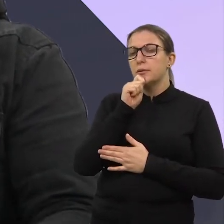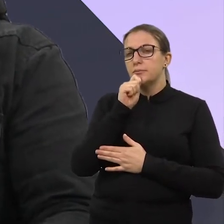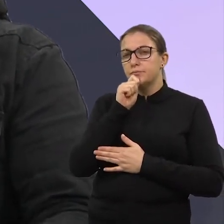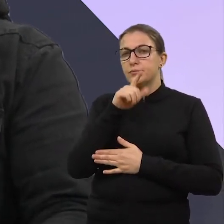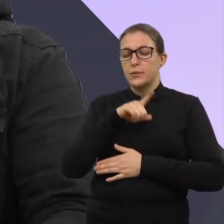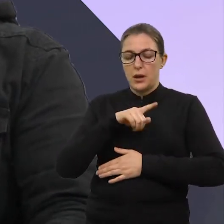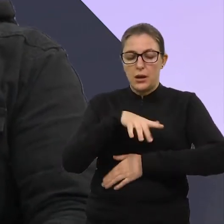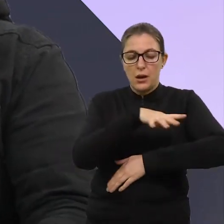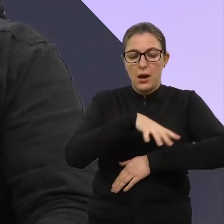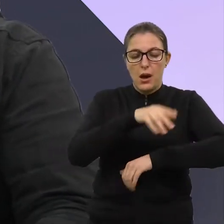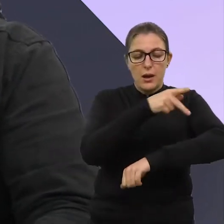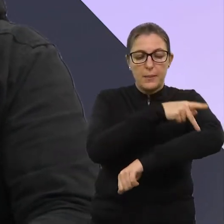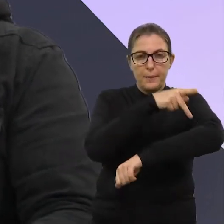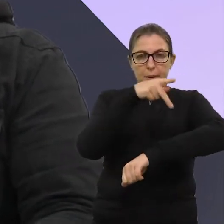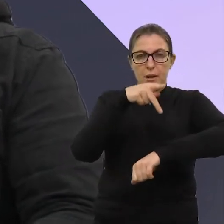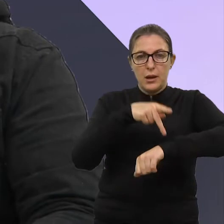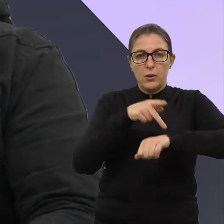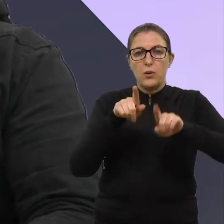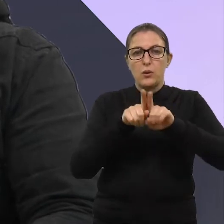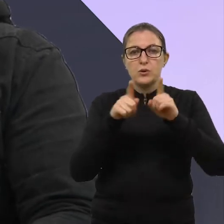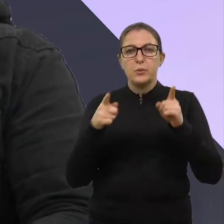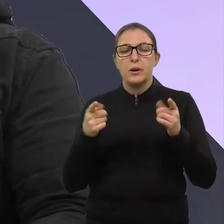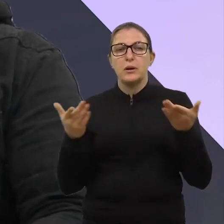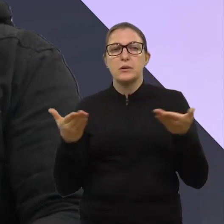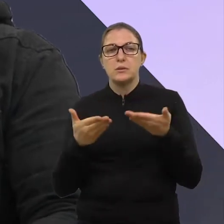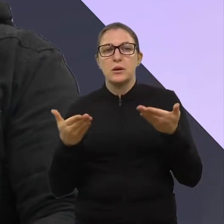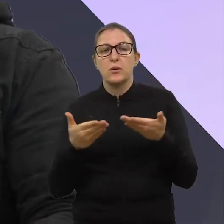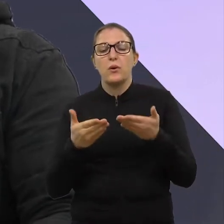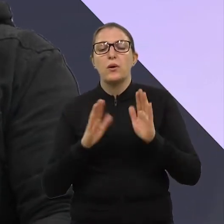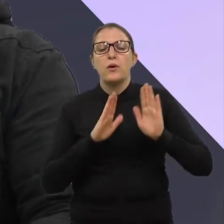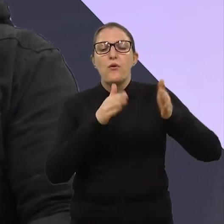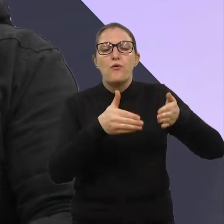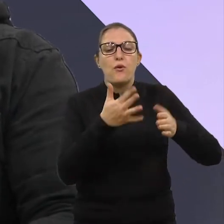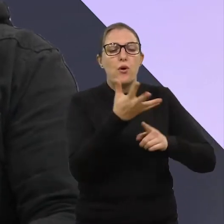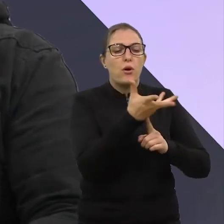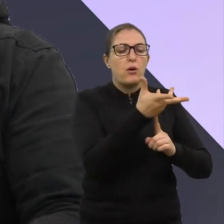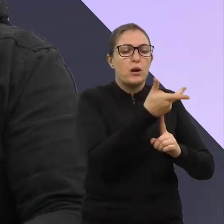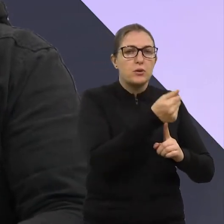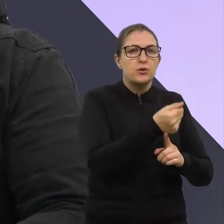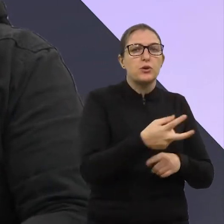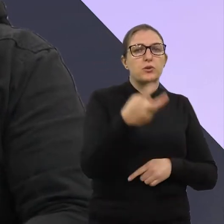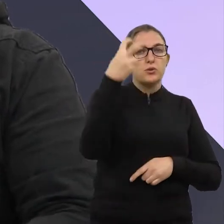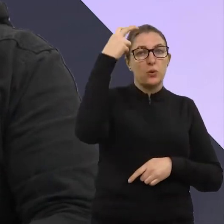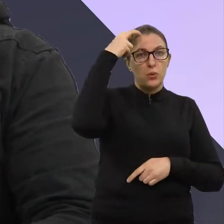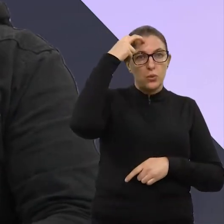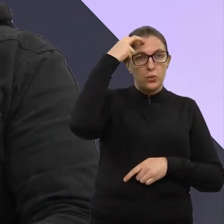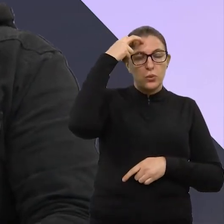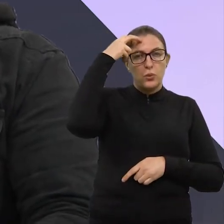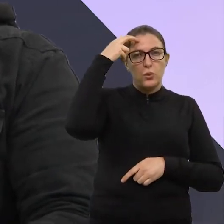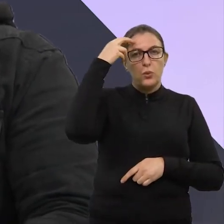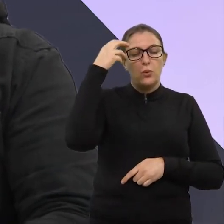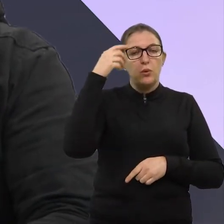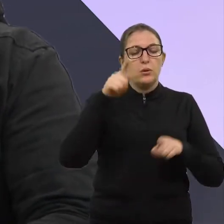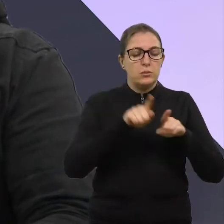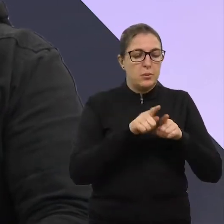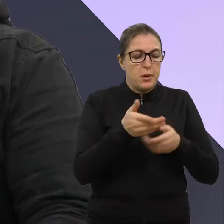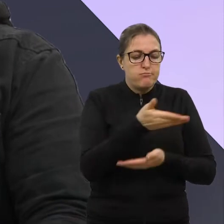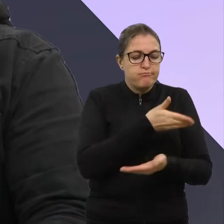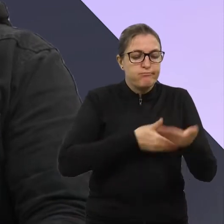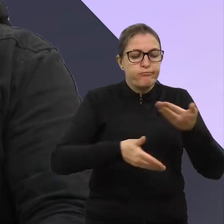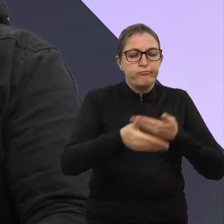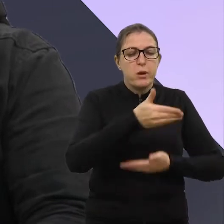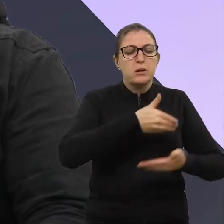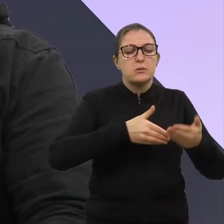Pedagógica, né? Mas vamos acoplar, agora, definitivamente, as produções artísticas, né? O processo cultural, o processo de envolvimento com a